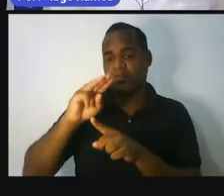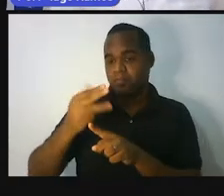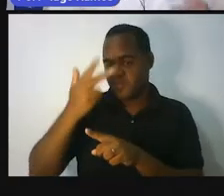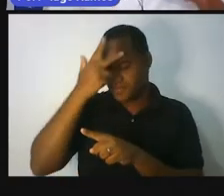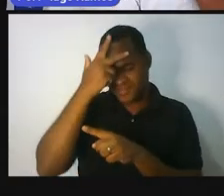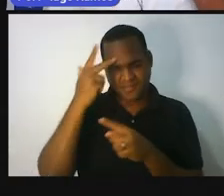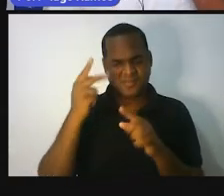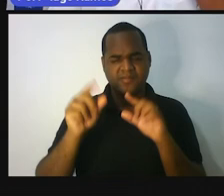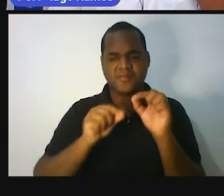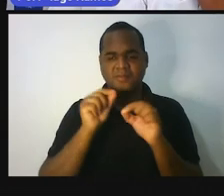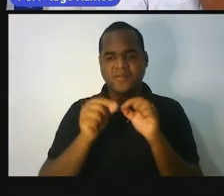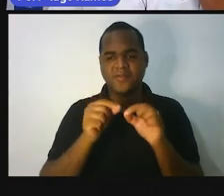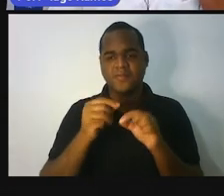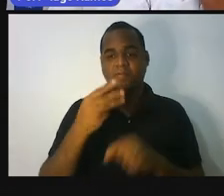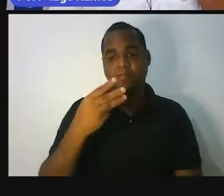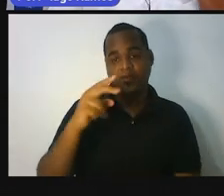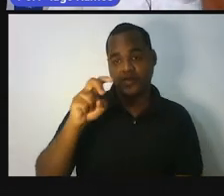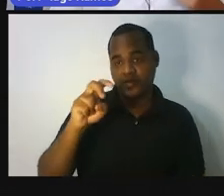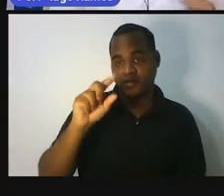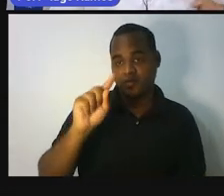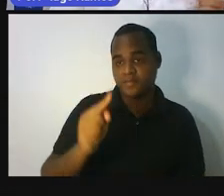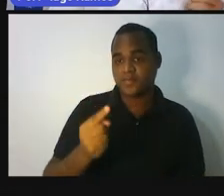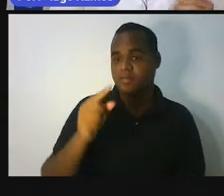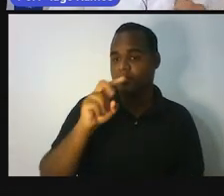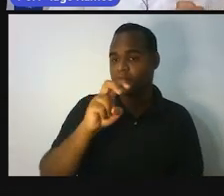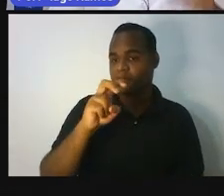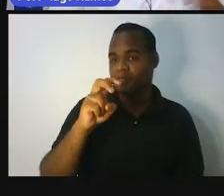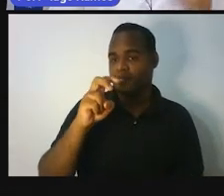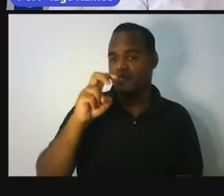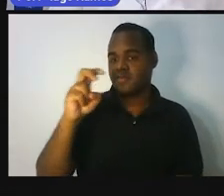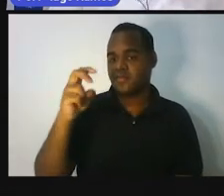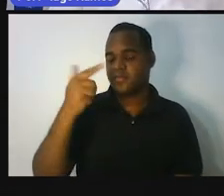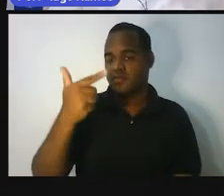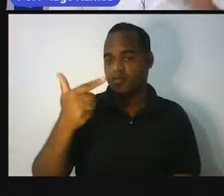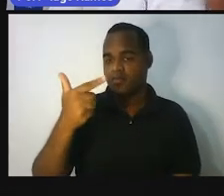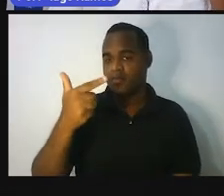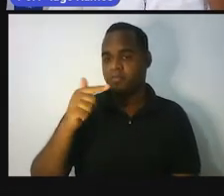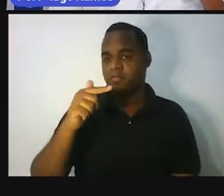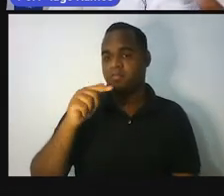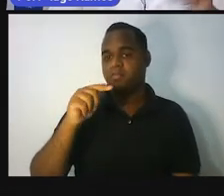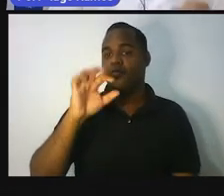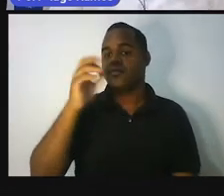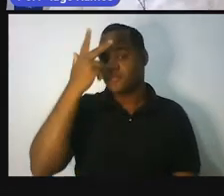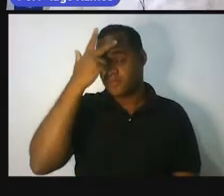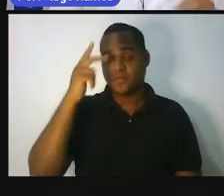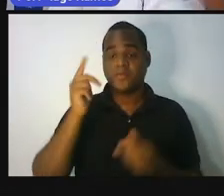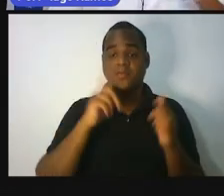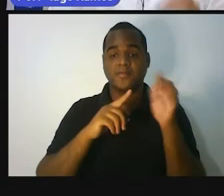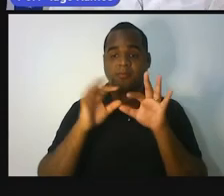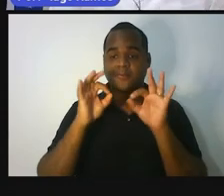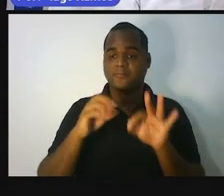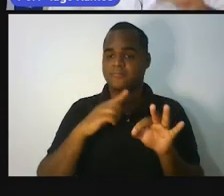O 35,552 que a gente achou é 35